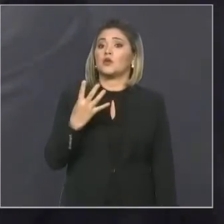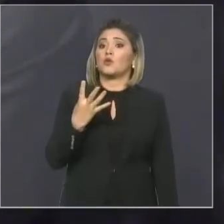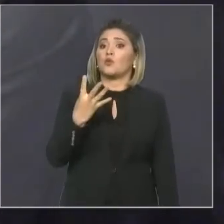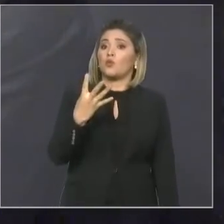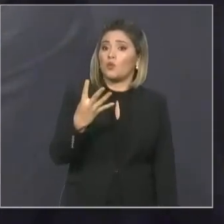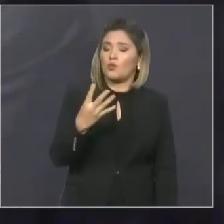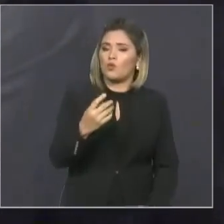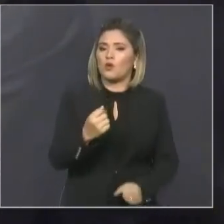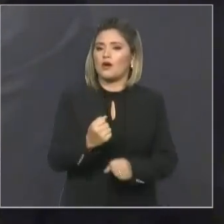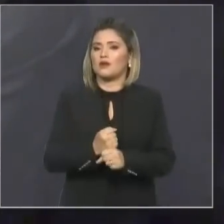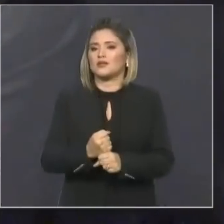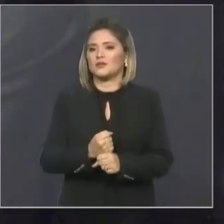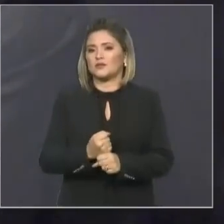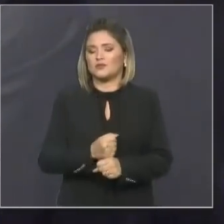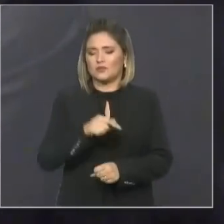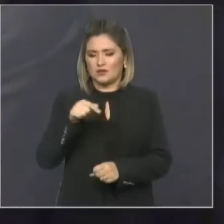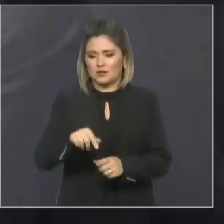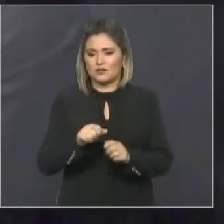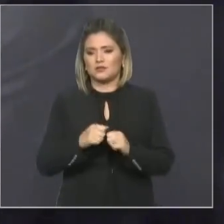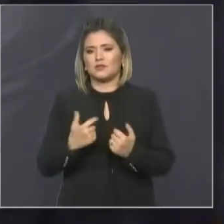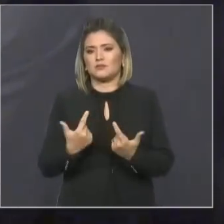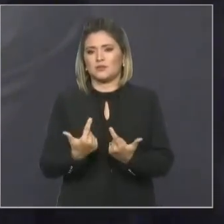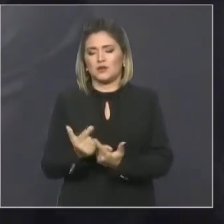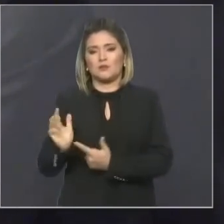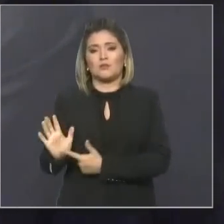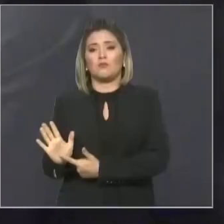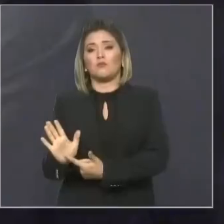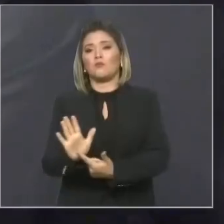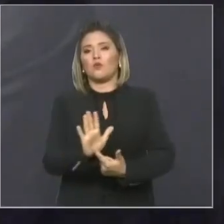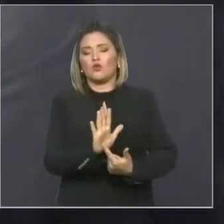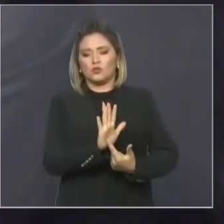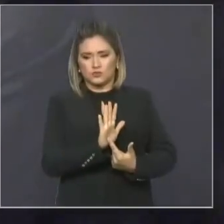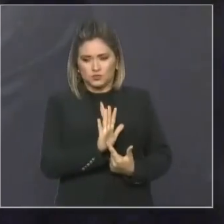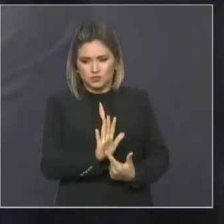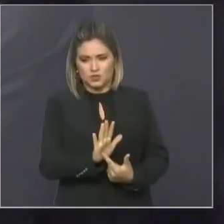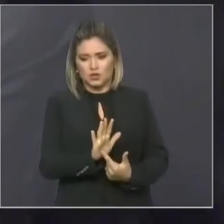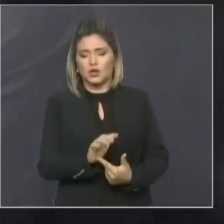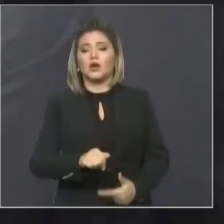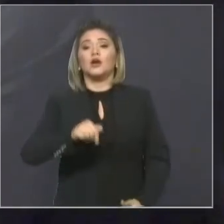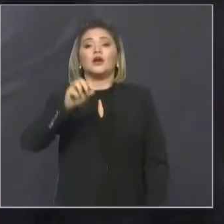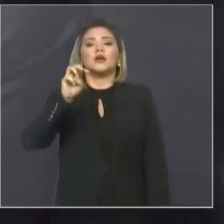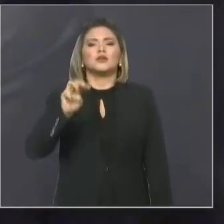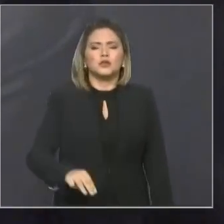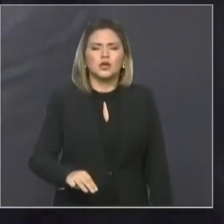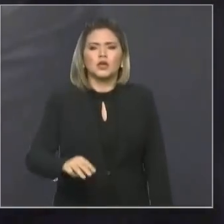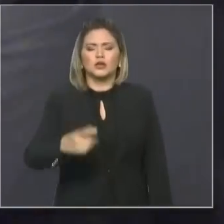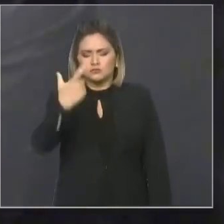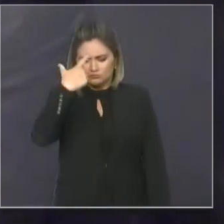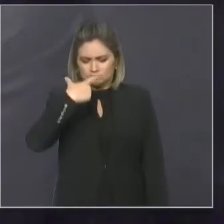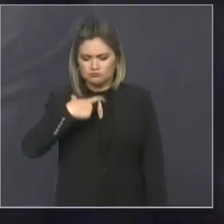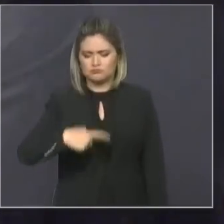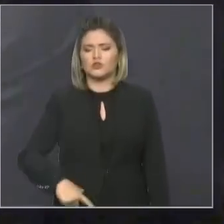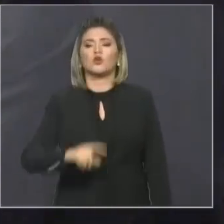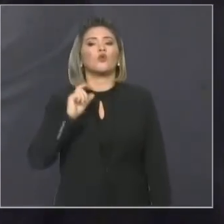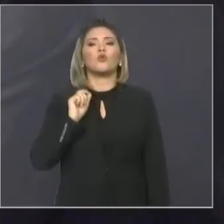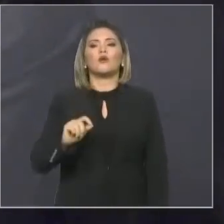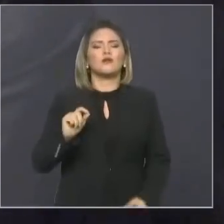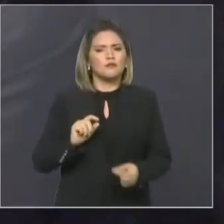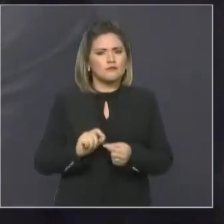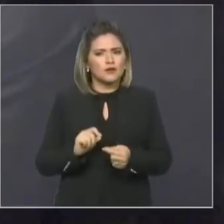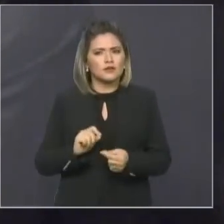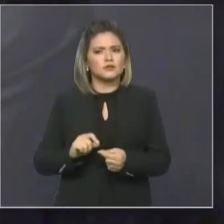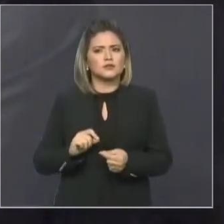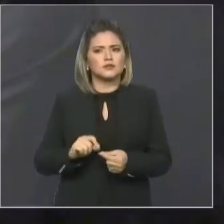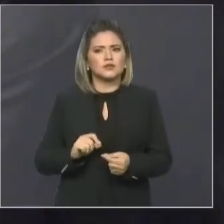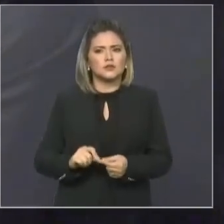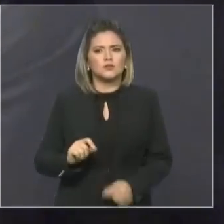para colocarmos aqui realmente quem somos, o que fazemos e o